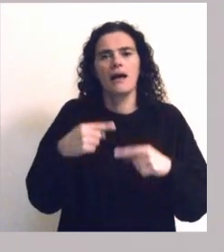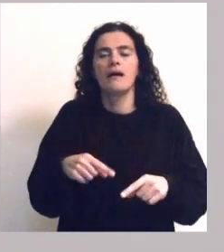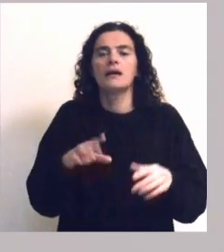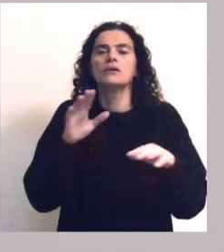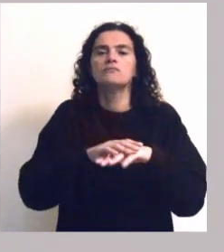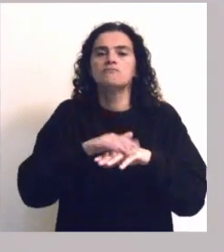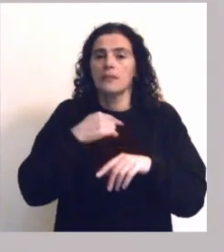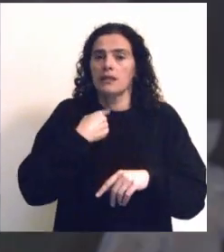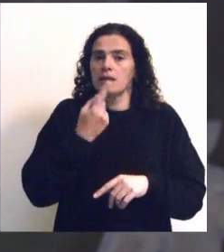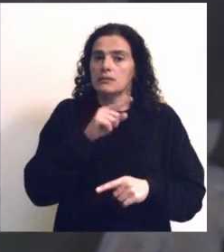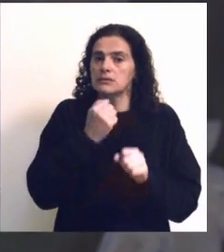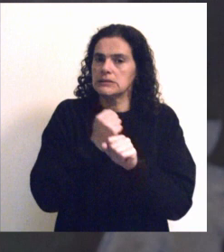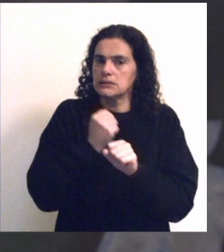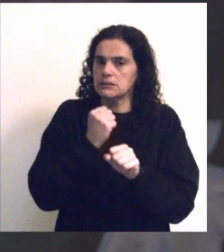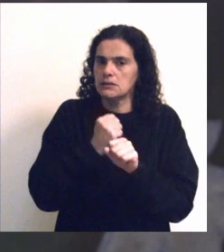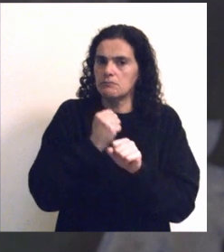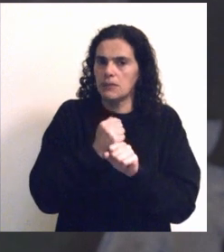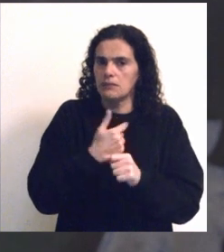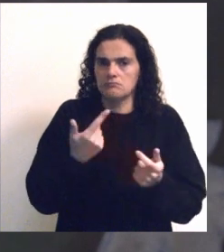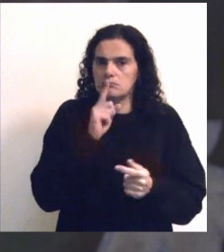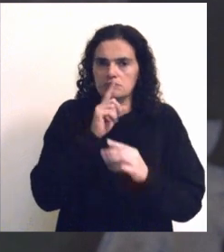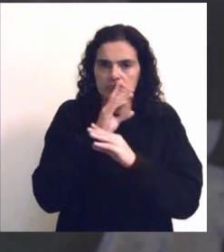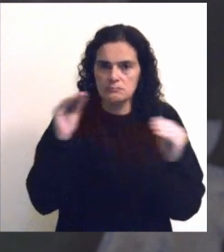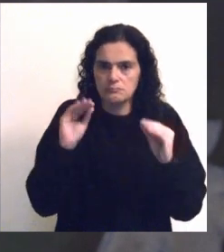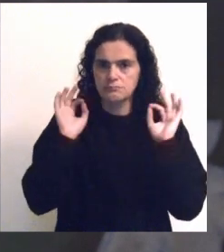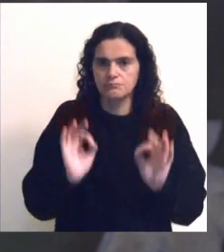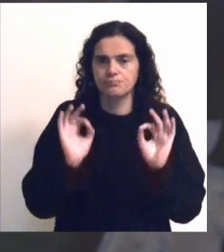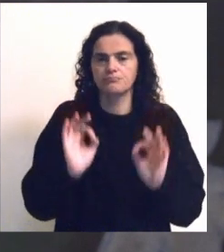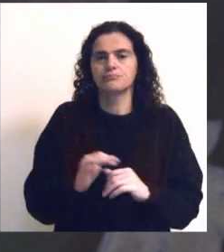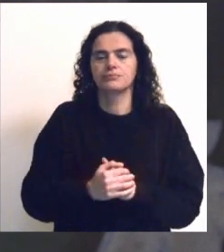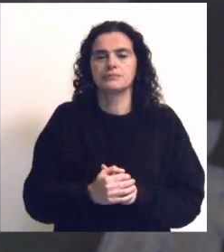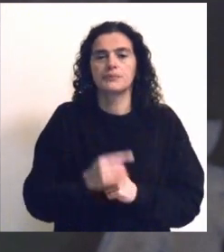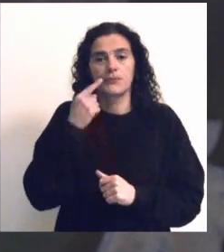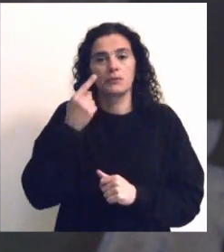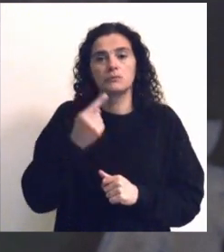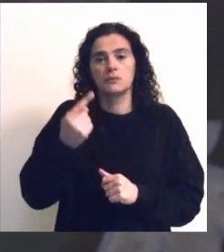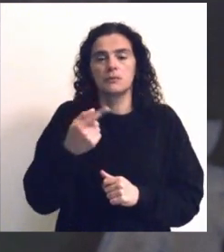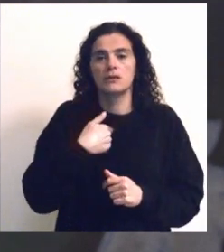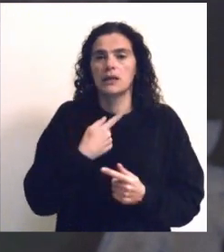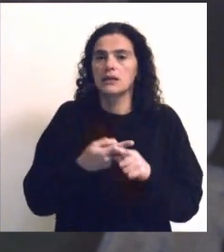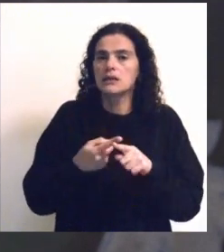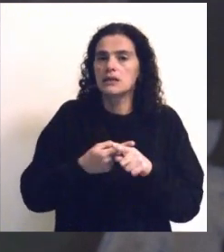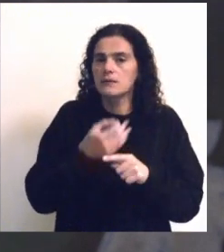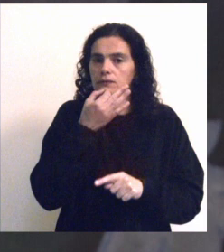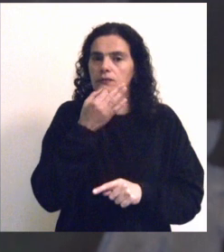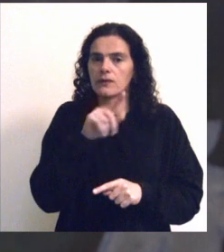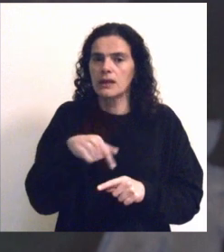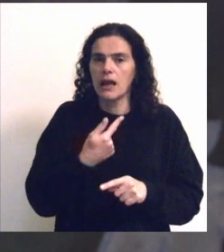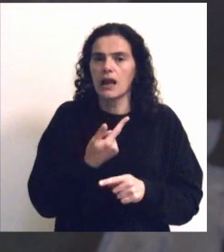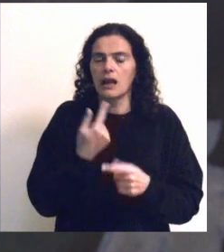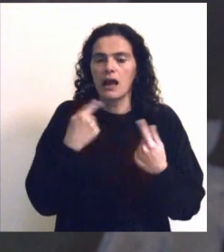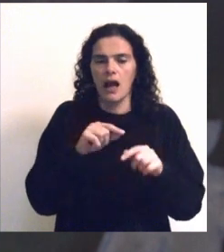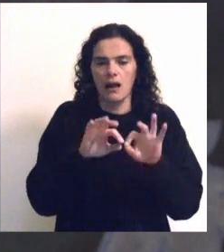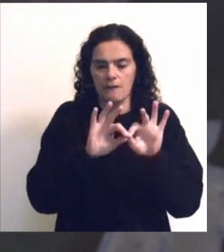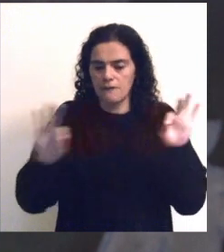existe na medida em que, como disse, é uma obra absolutamente silenciosa, nomeadamente, e é interessante referir,